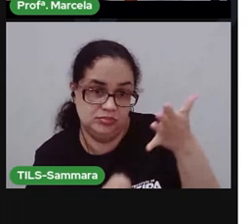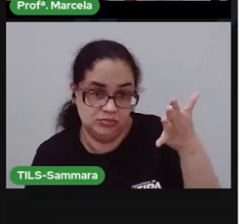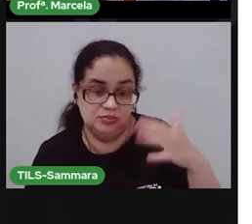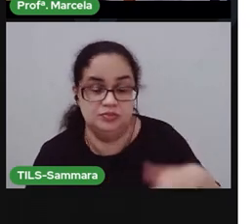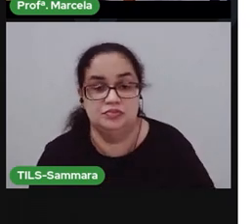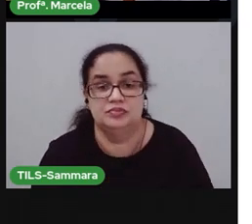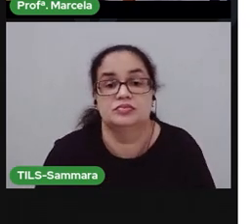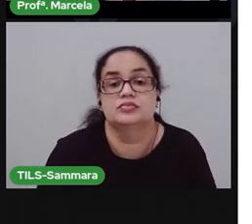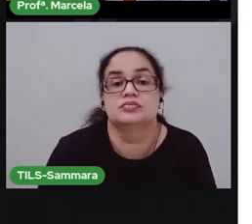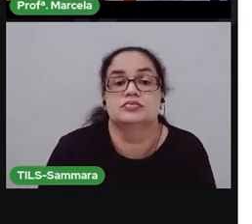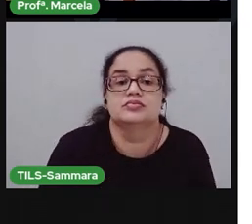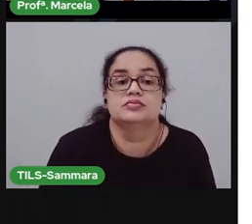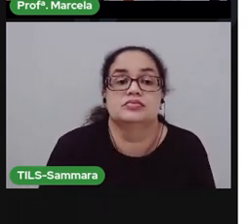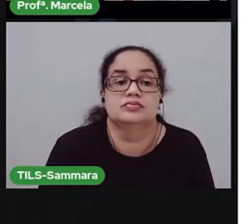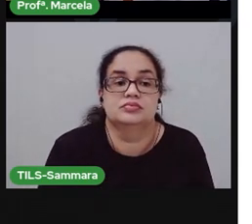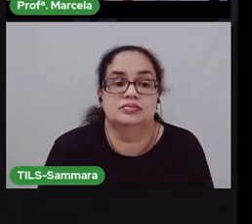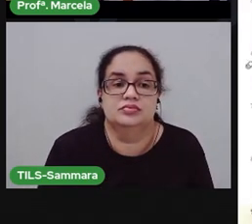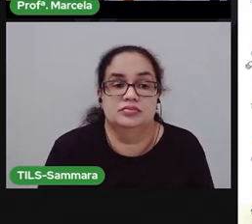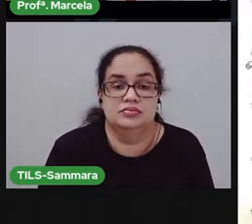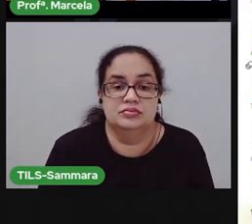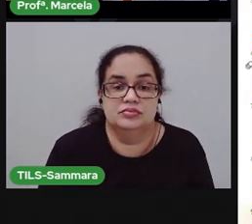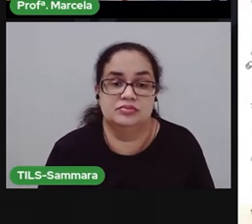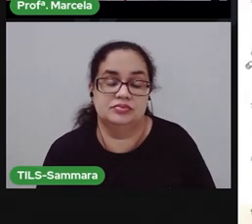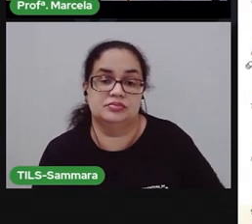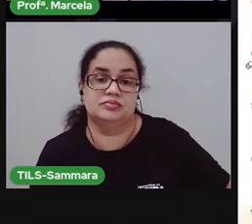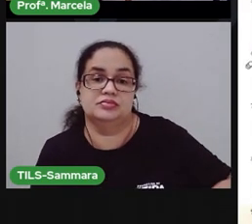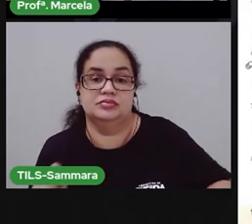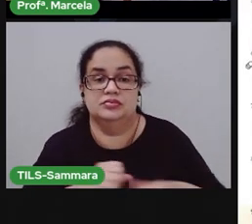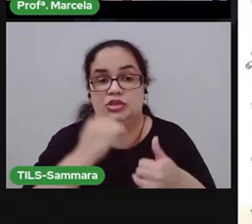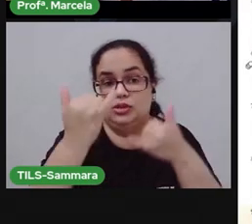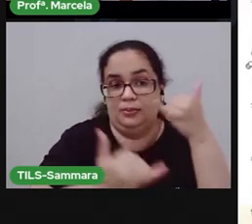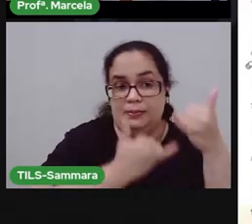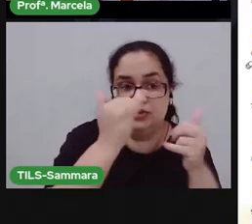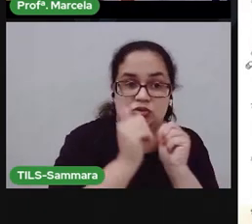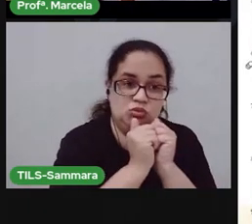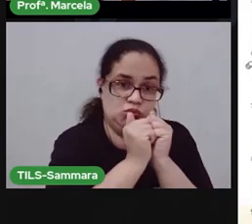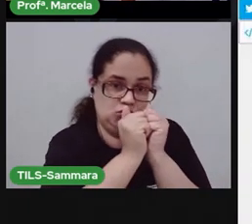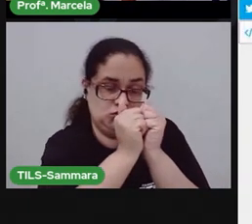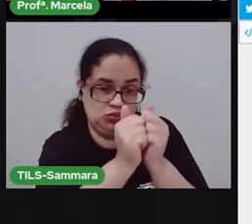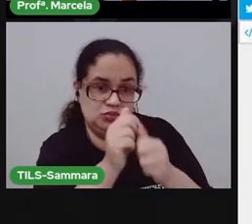aí no seu navegador pra fazer o jogo junto comigo.